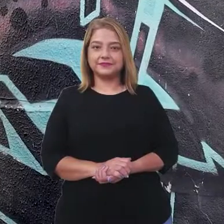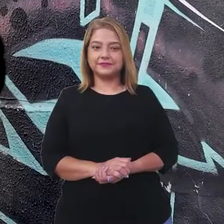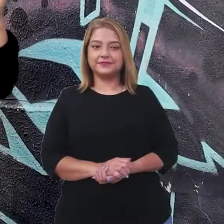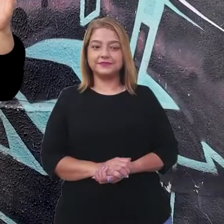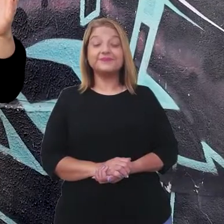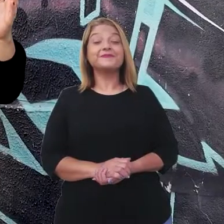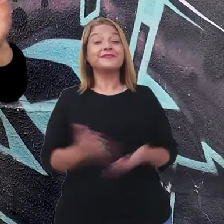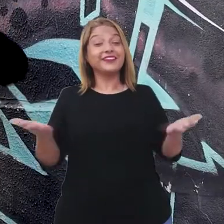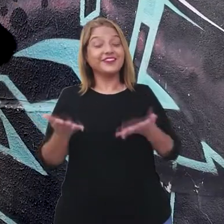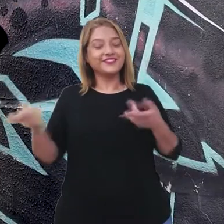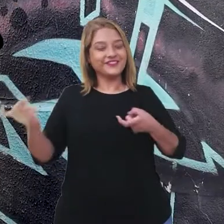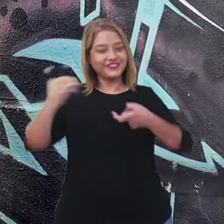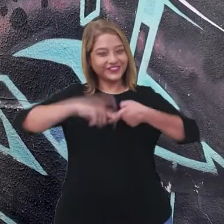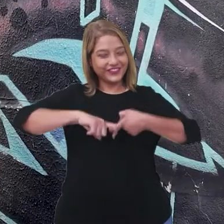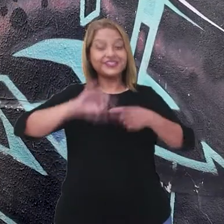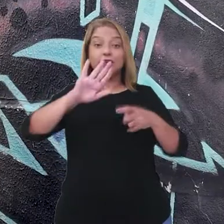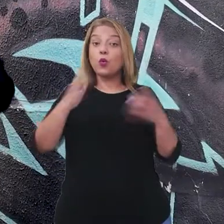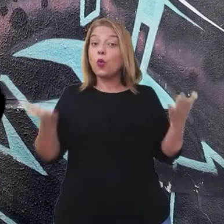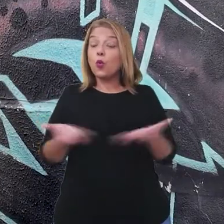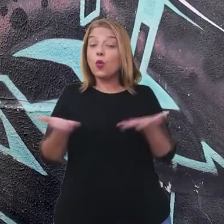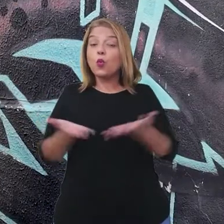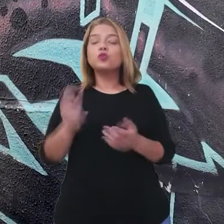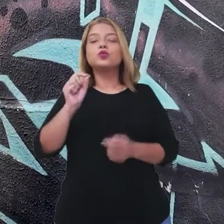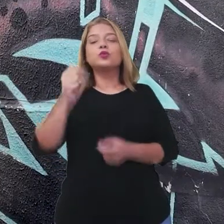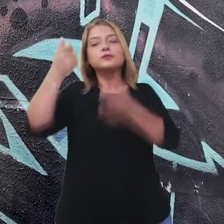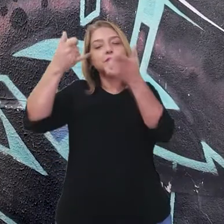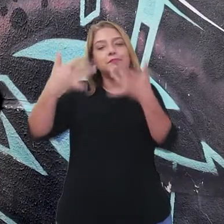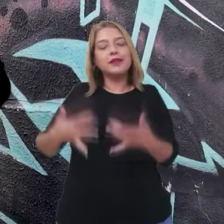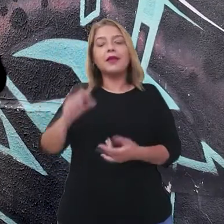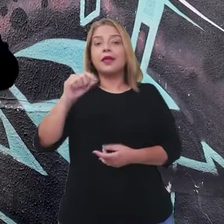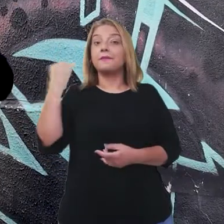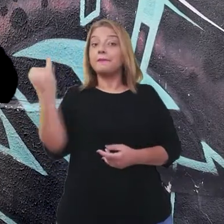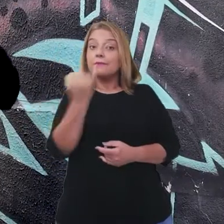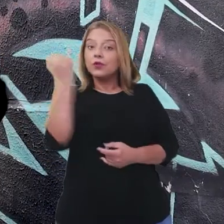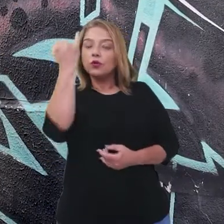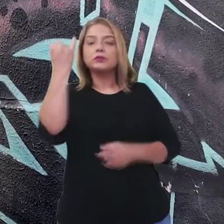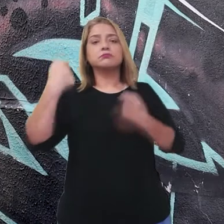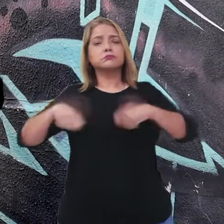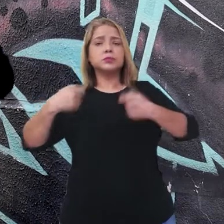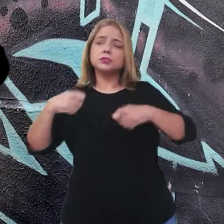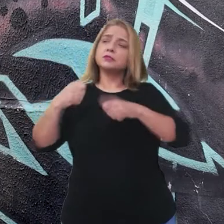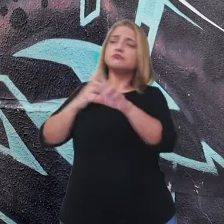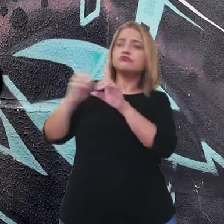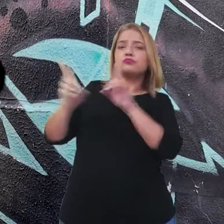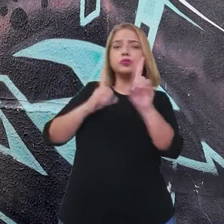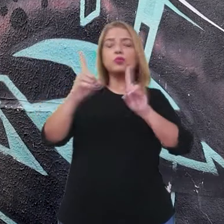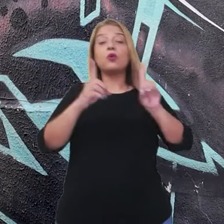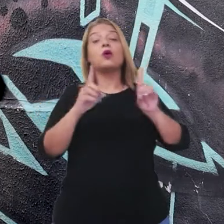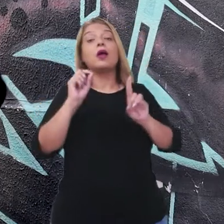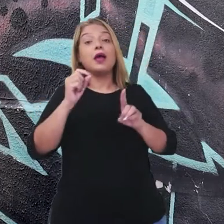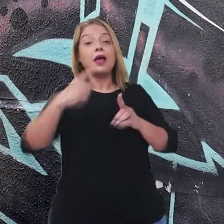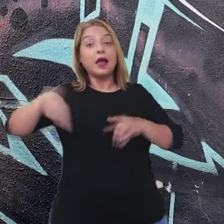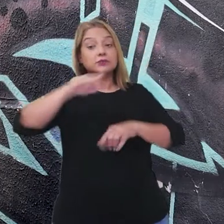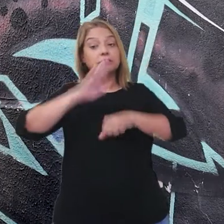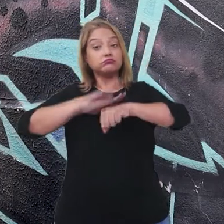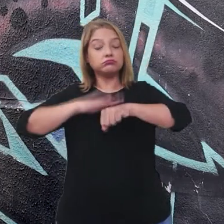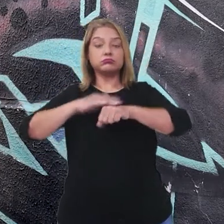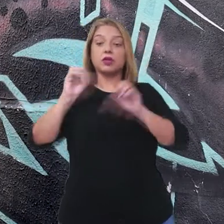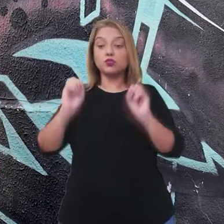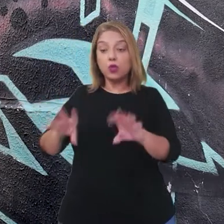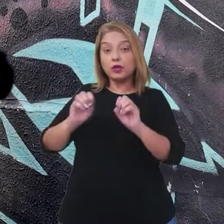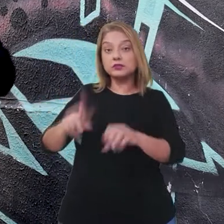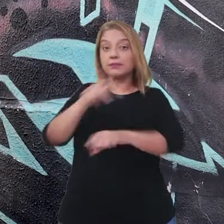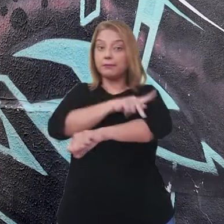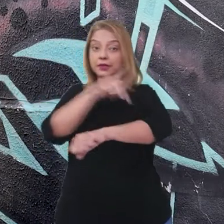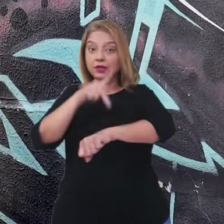Estamos de volta e hoje estamos falando sobre a importância de dialogarmos sobre as ações educativas e pedagógicas